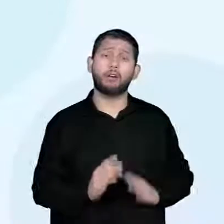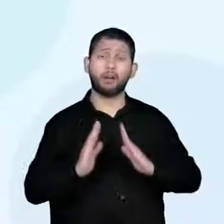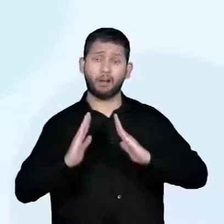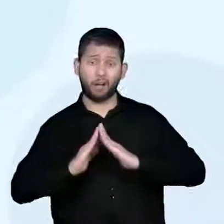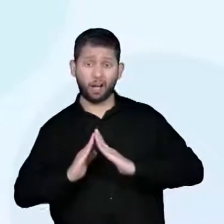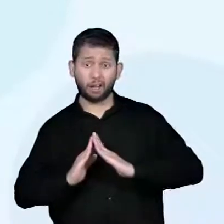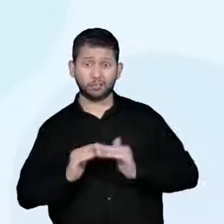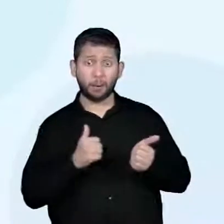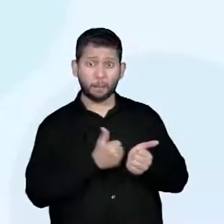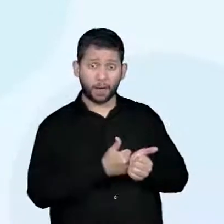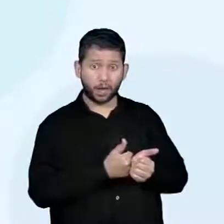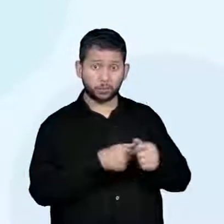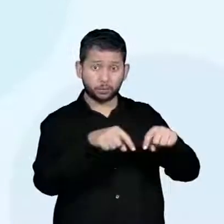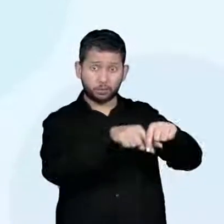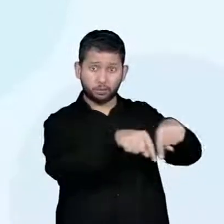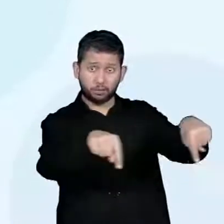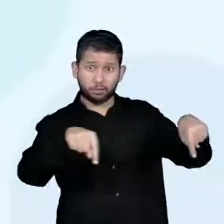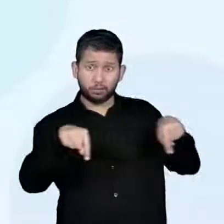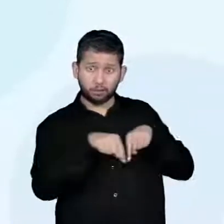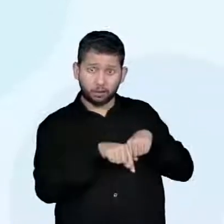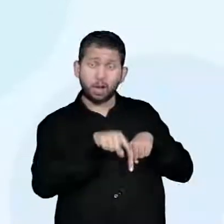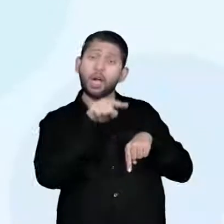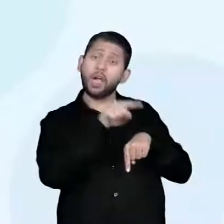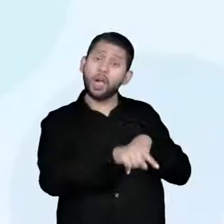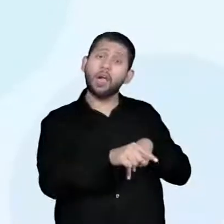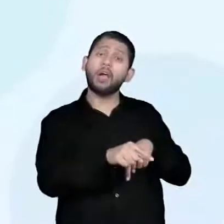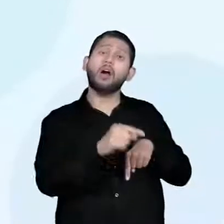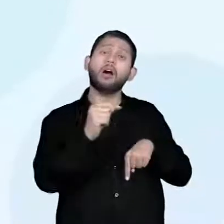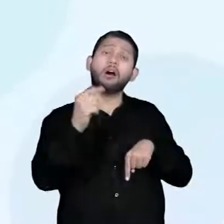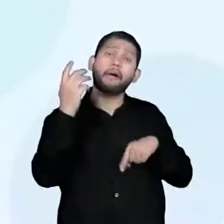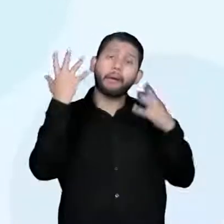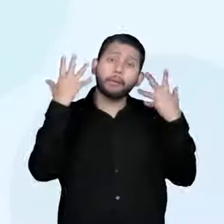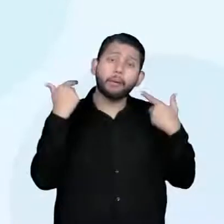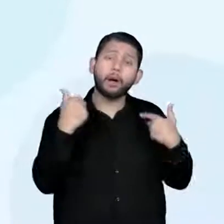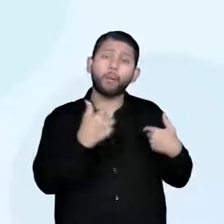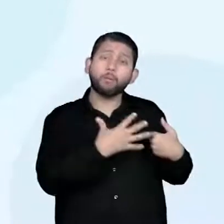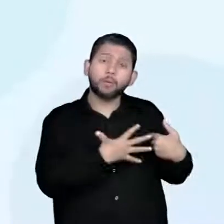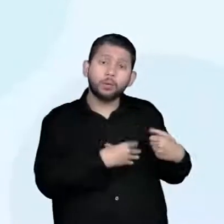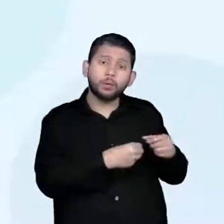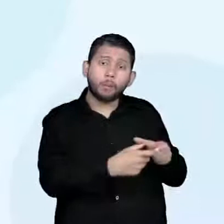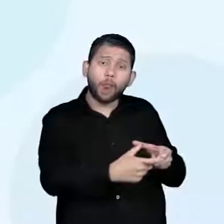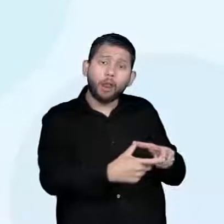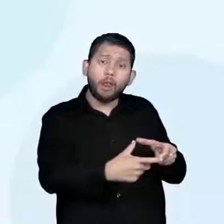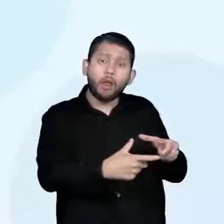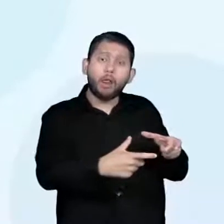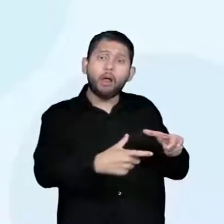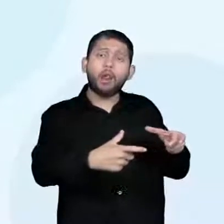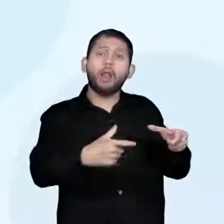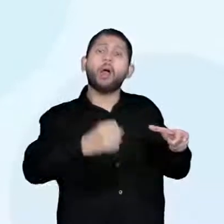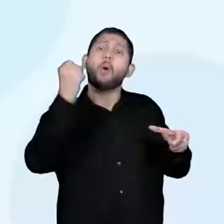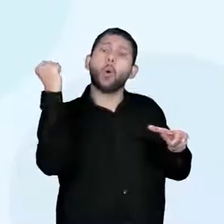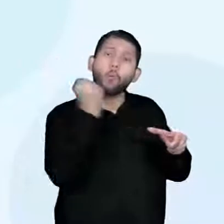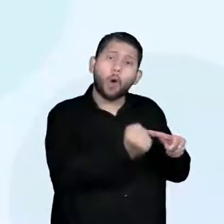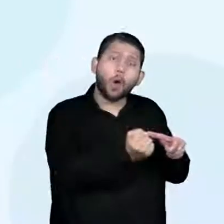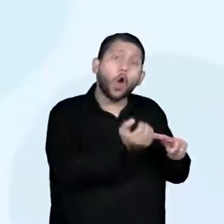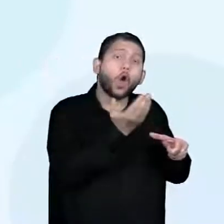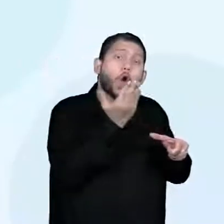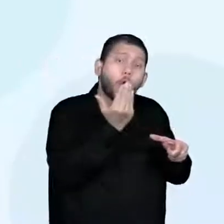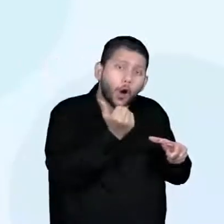a reprodução e cuidado de plantas e de animais, com o objetivo de segurar